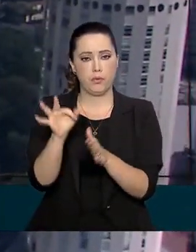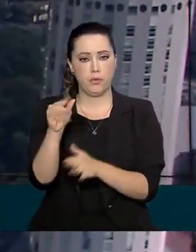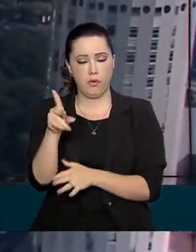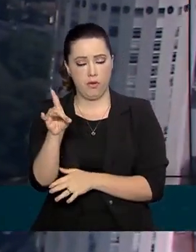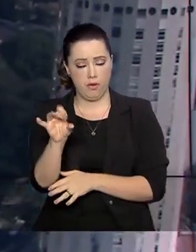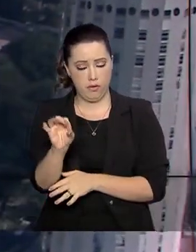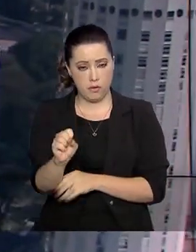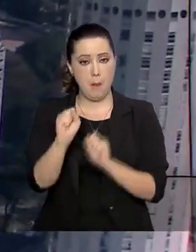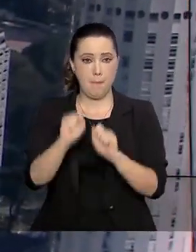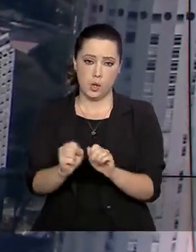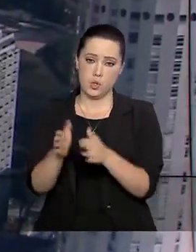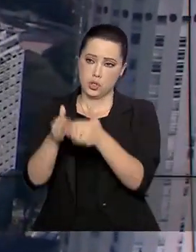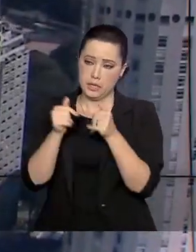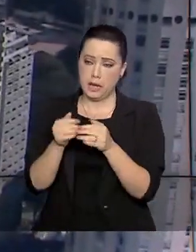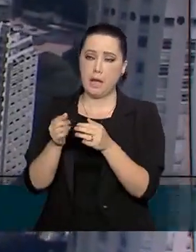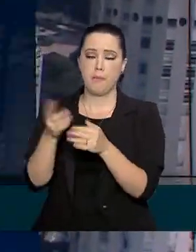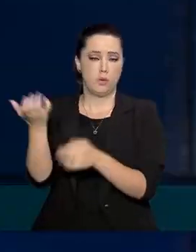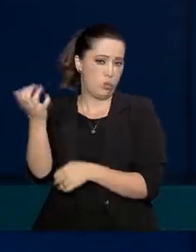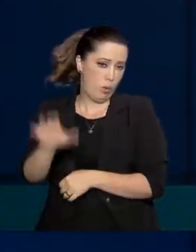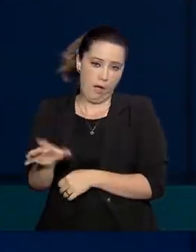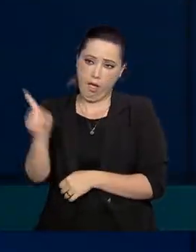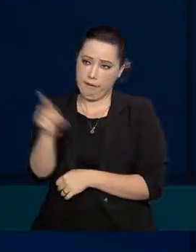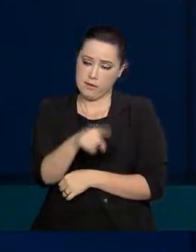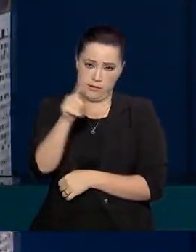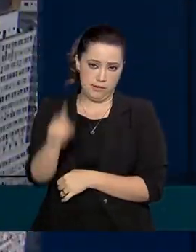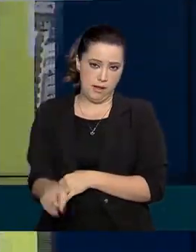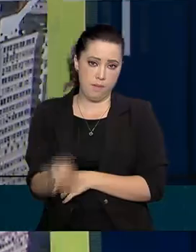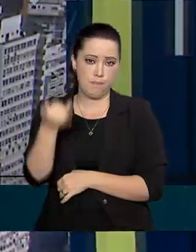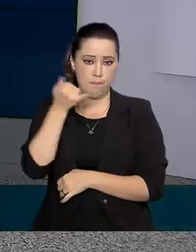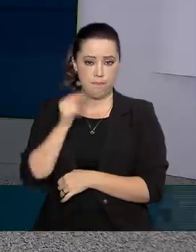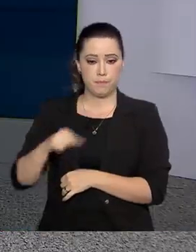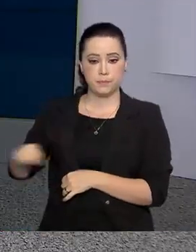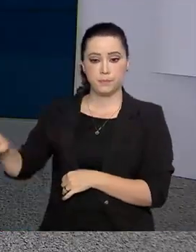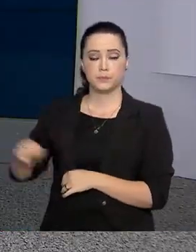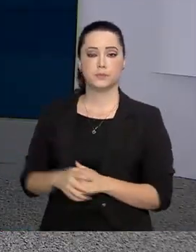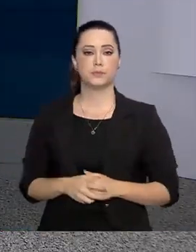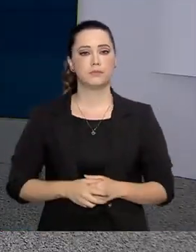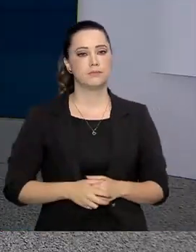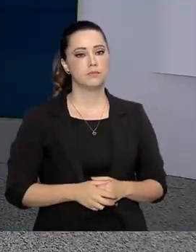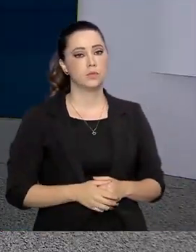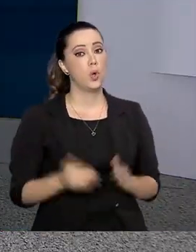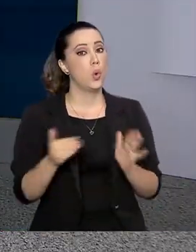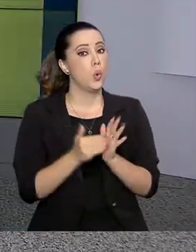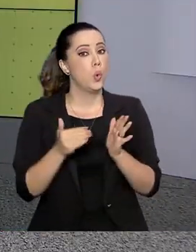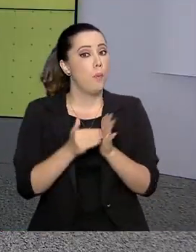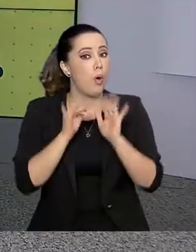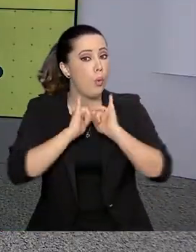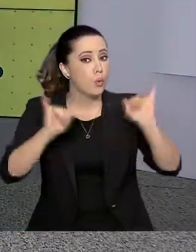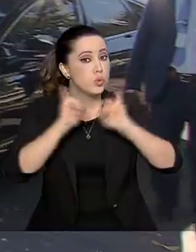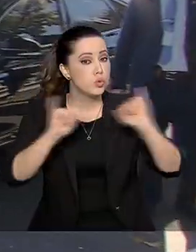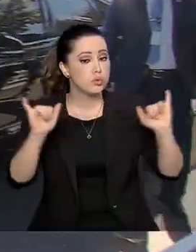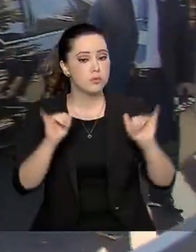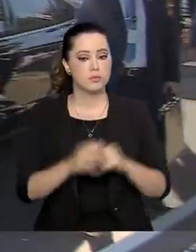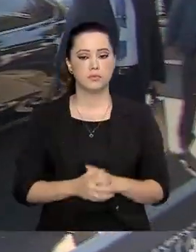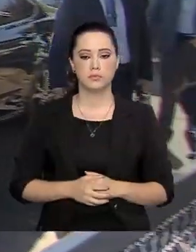pelo número 0800 724-2019. E uma última notícia.